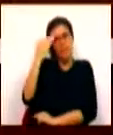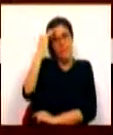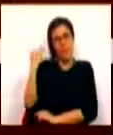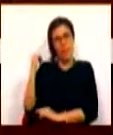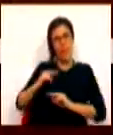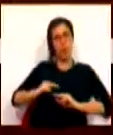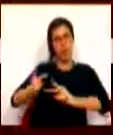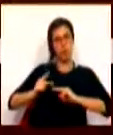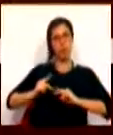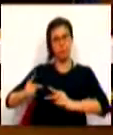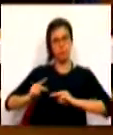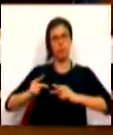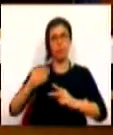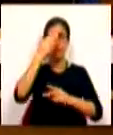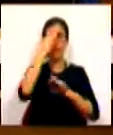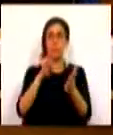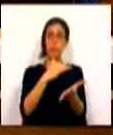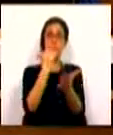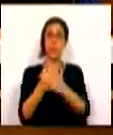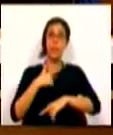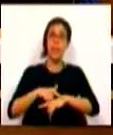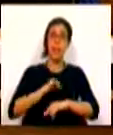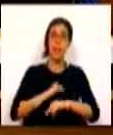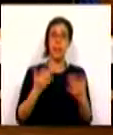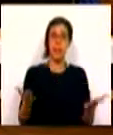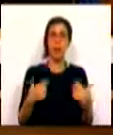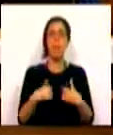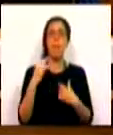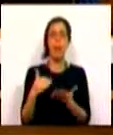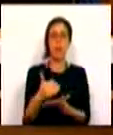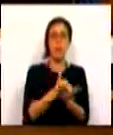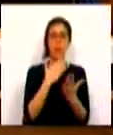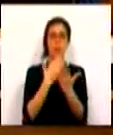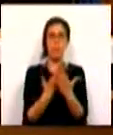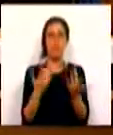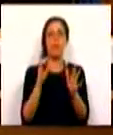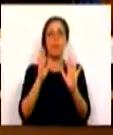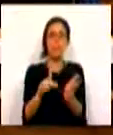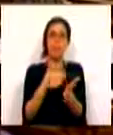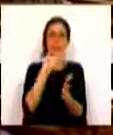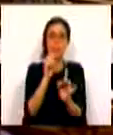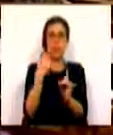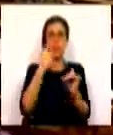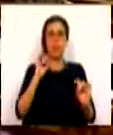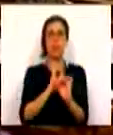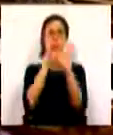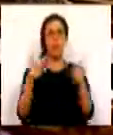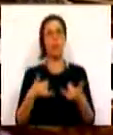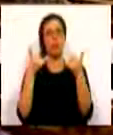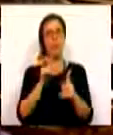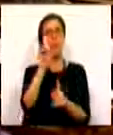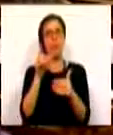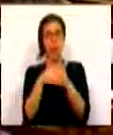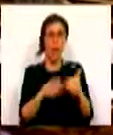fevereiro. Penso que estou a concluir o meu tempo. Tenho mais dados para dar, mas infelizmente terão de ficar para os esclarecimentos da primeira